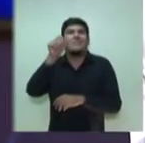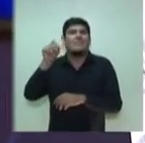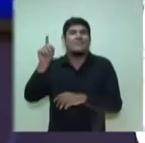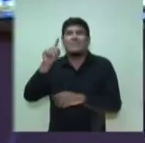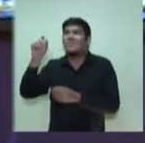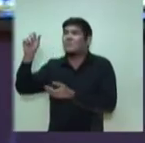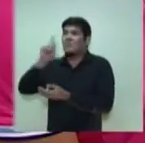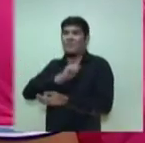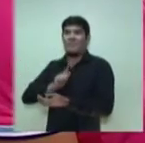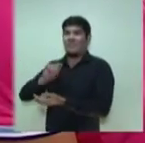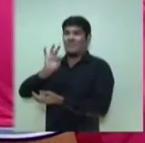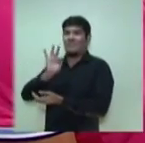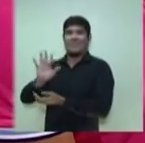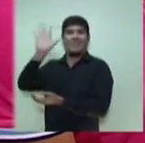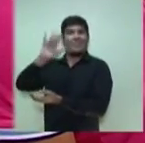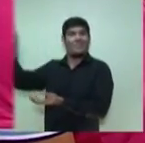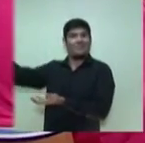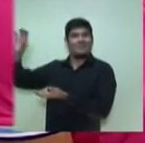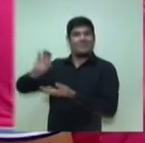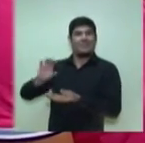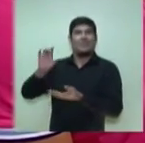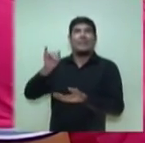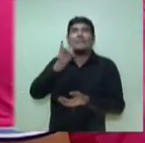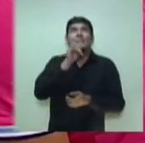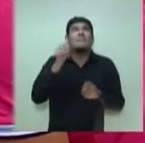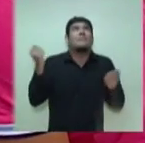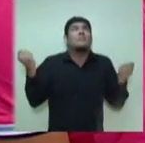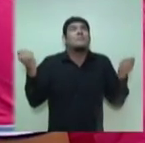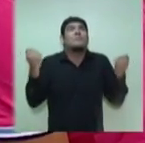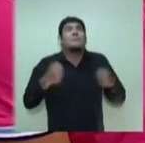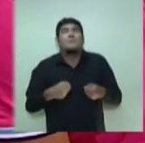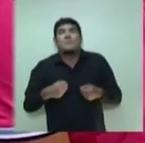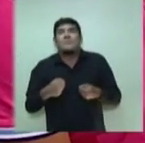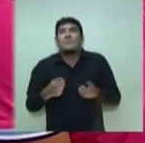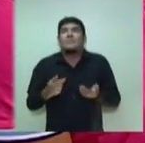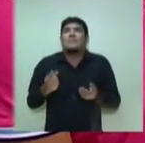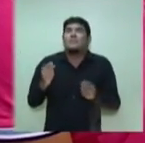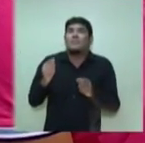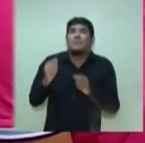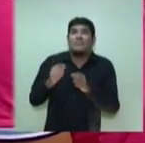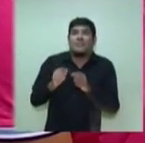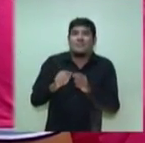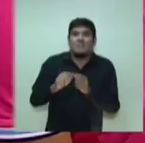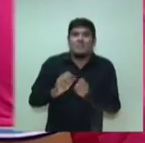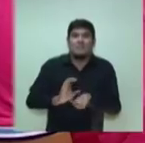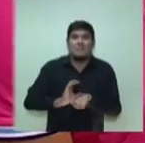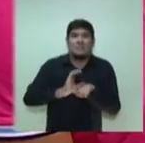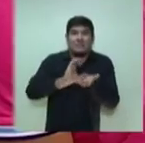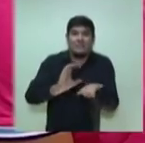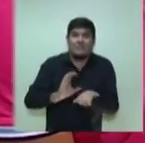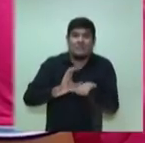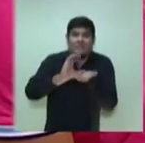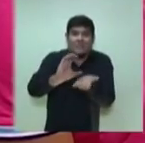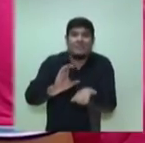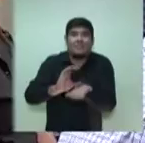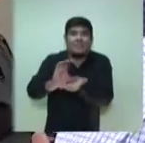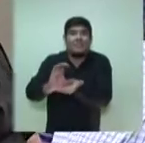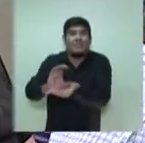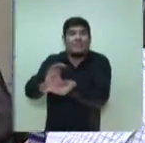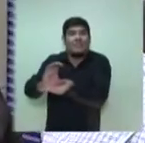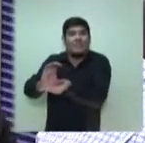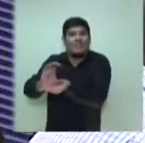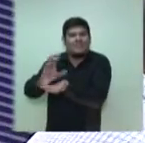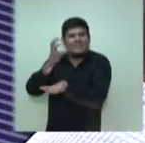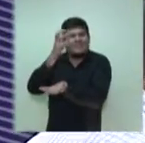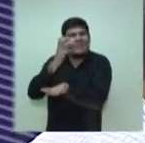federal. Virá quando nós tivermos a possibilidade de fazermos mais investimentos a sério a partir